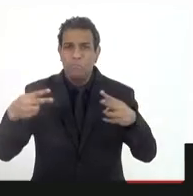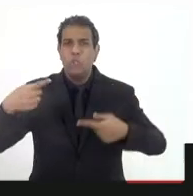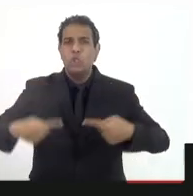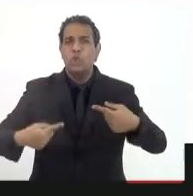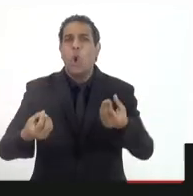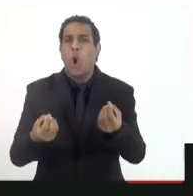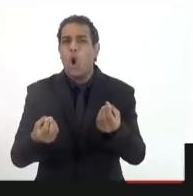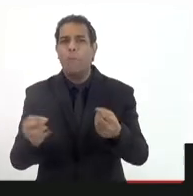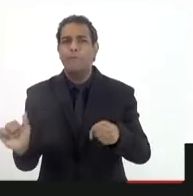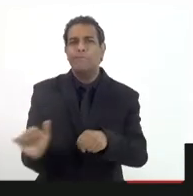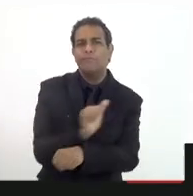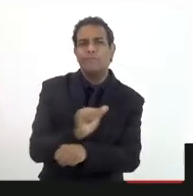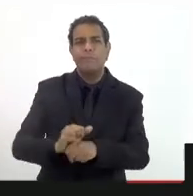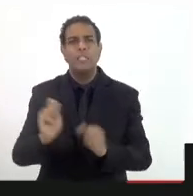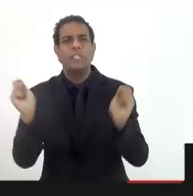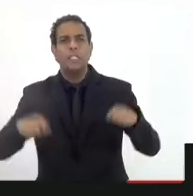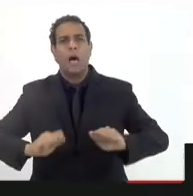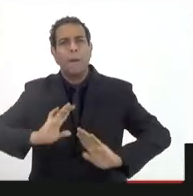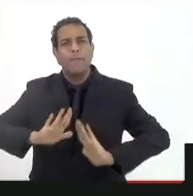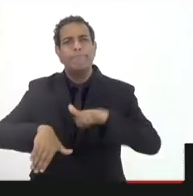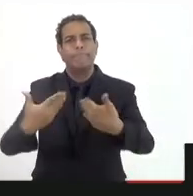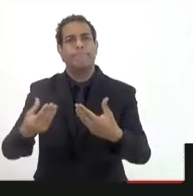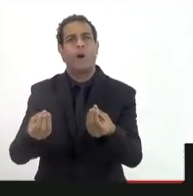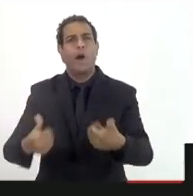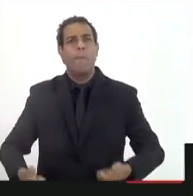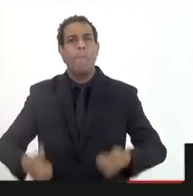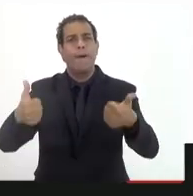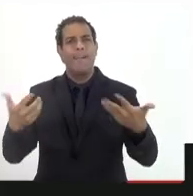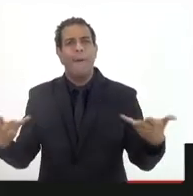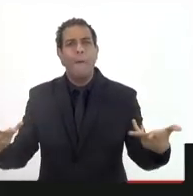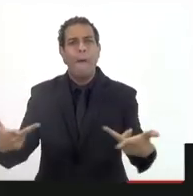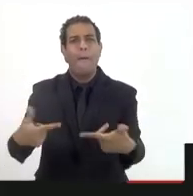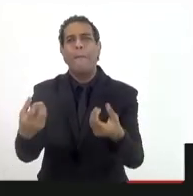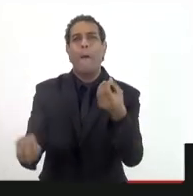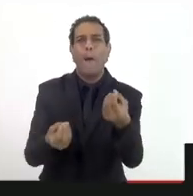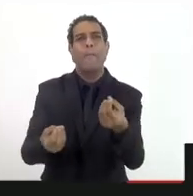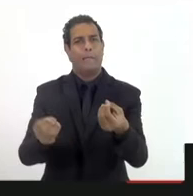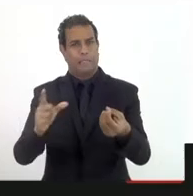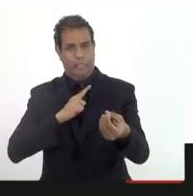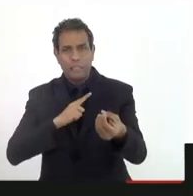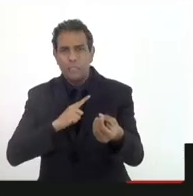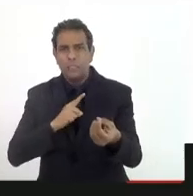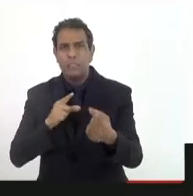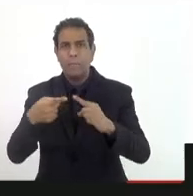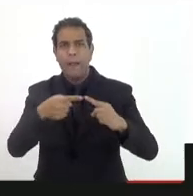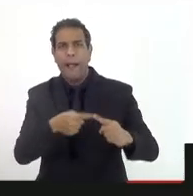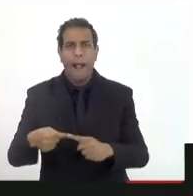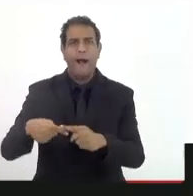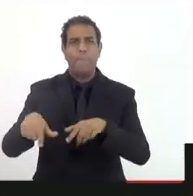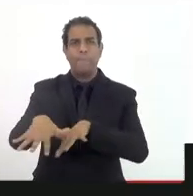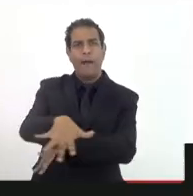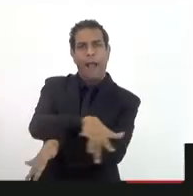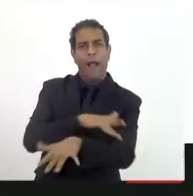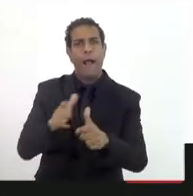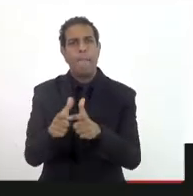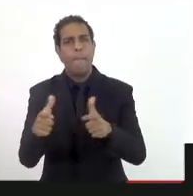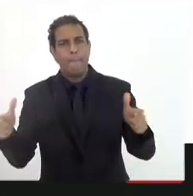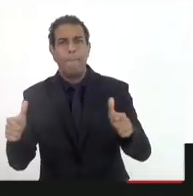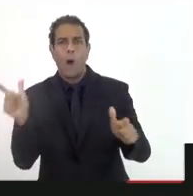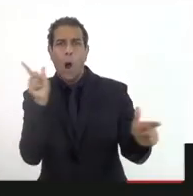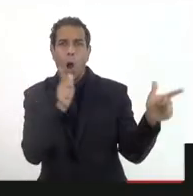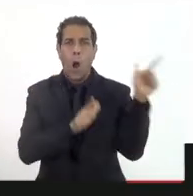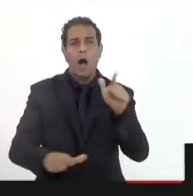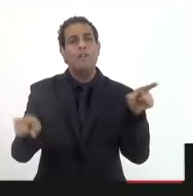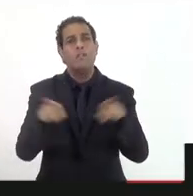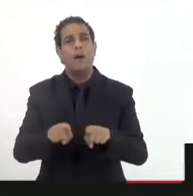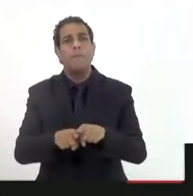quais são os sistemas produtivos que podem gerar um ciclo virtuoso para o Estado do Rio de Janeiro e também